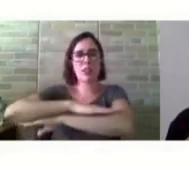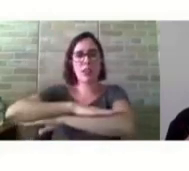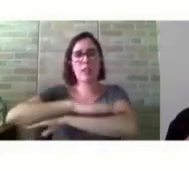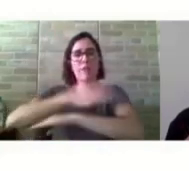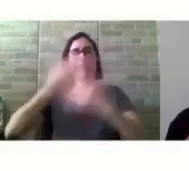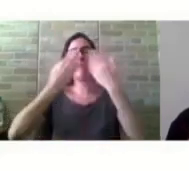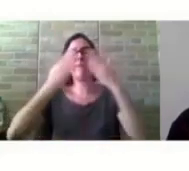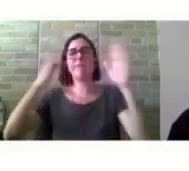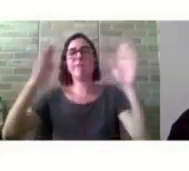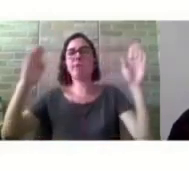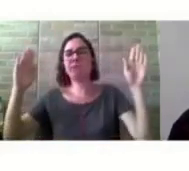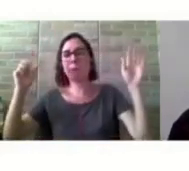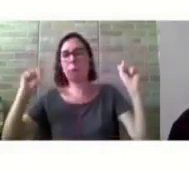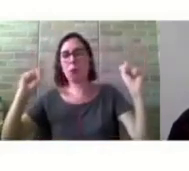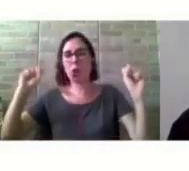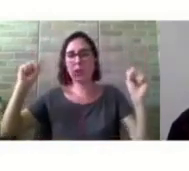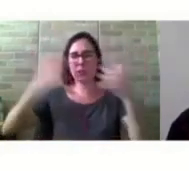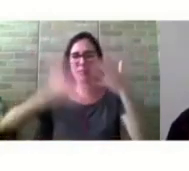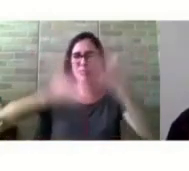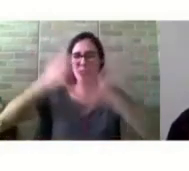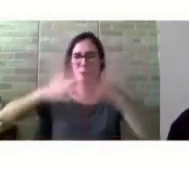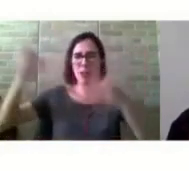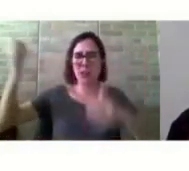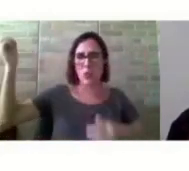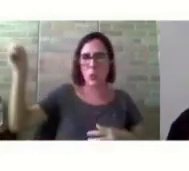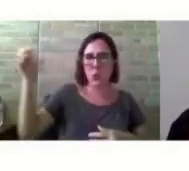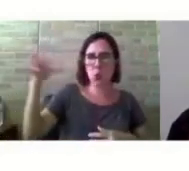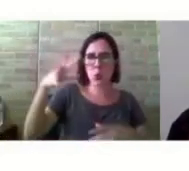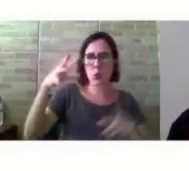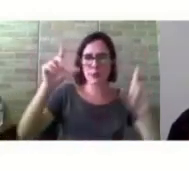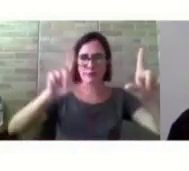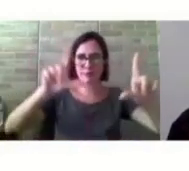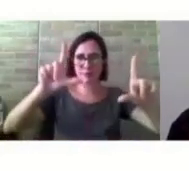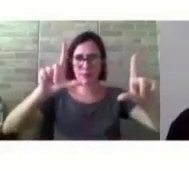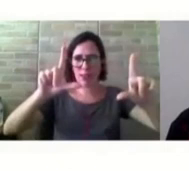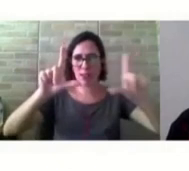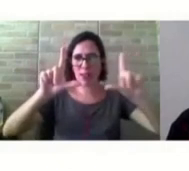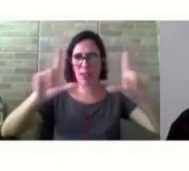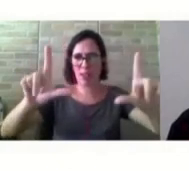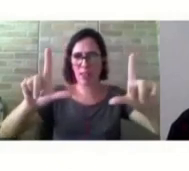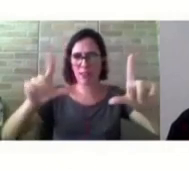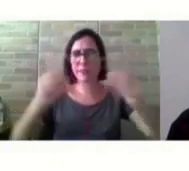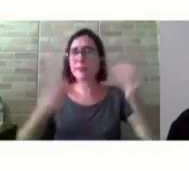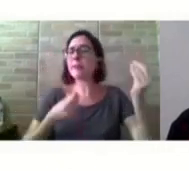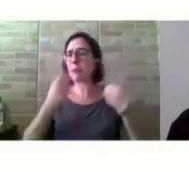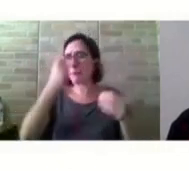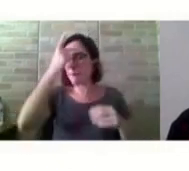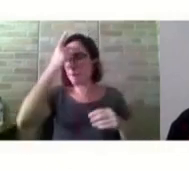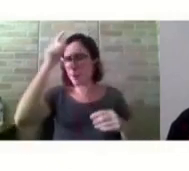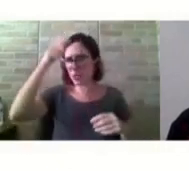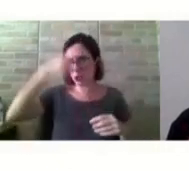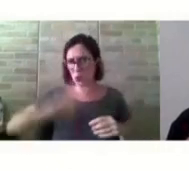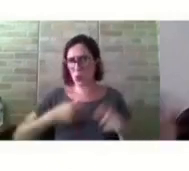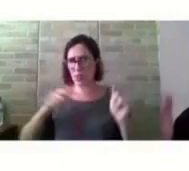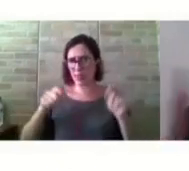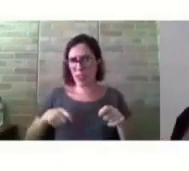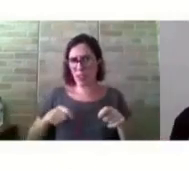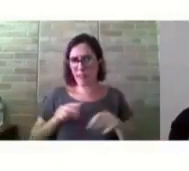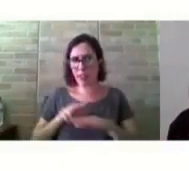pode interferir na luminosidade da tela. Essa pessoa vai ter um recurso de controle do ambiente, por exemplo,